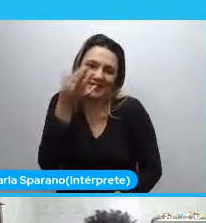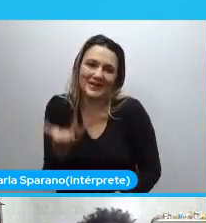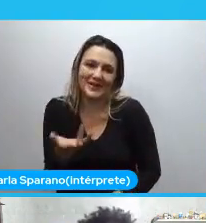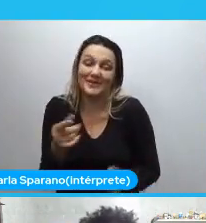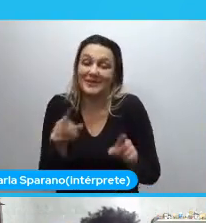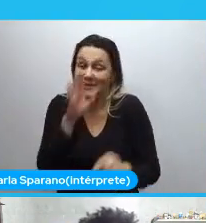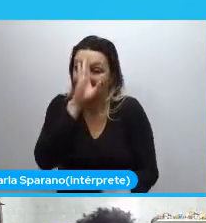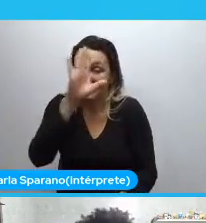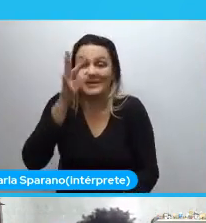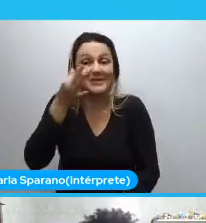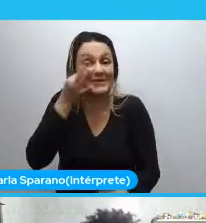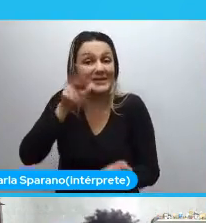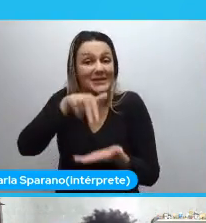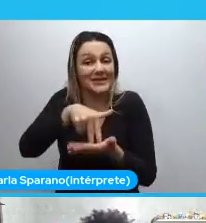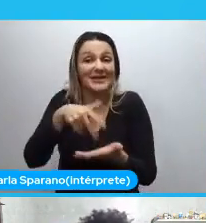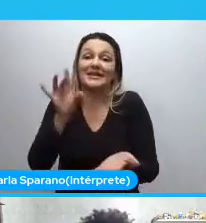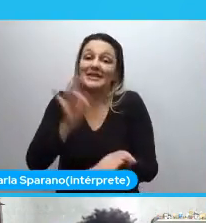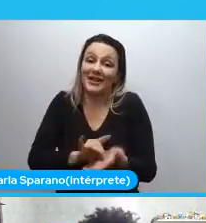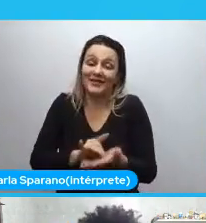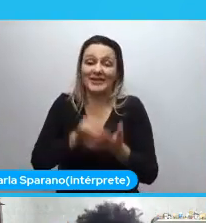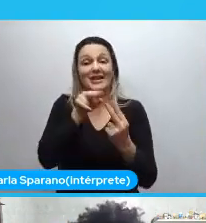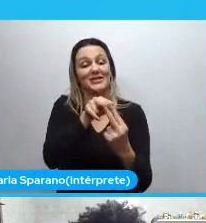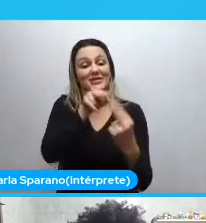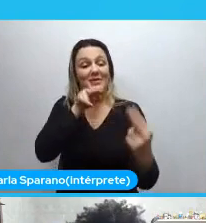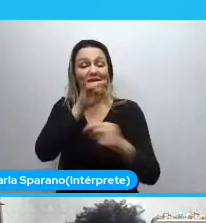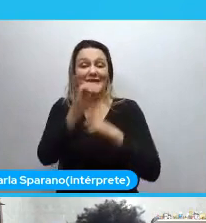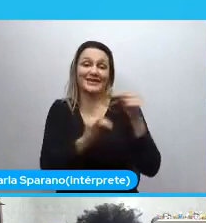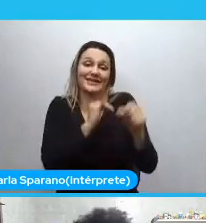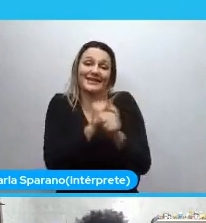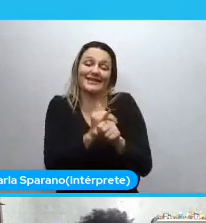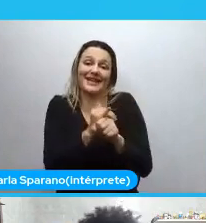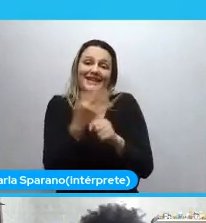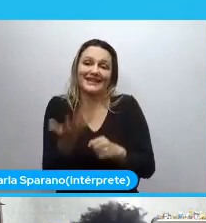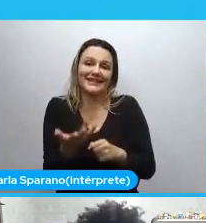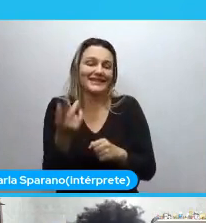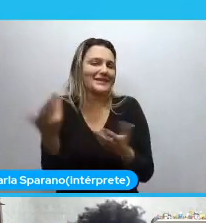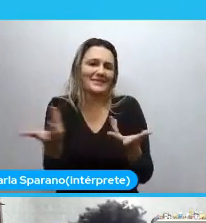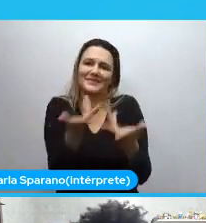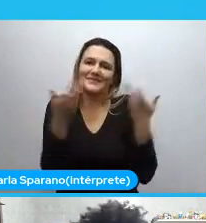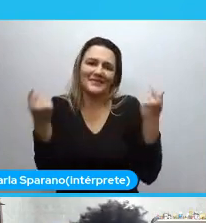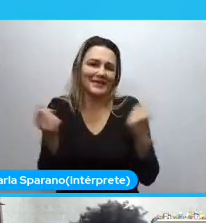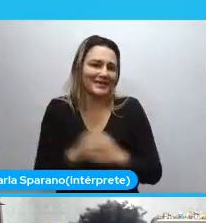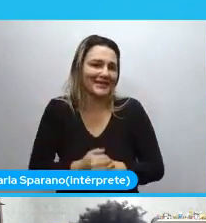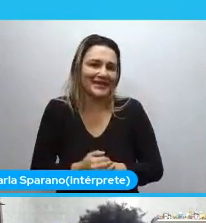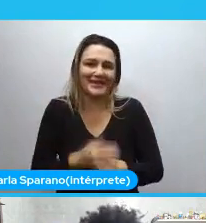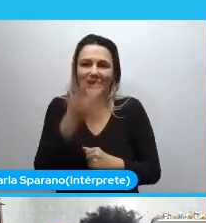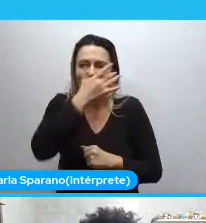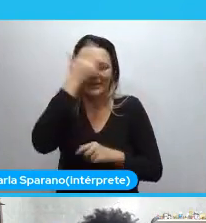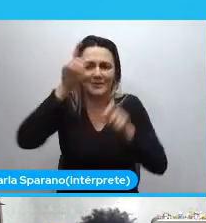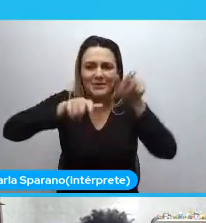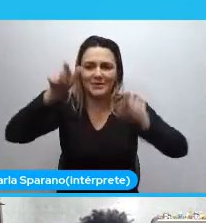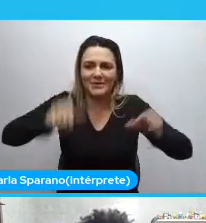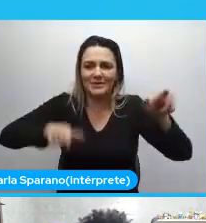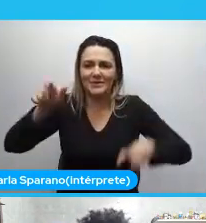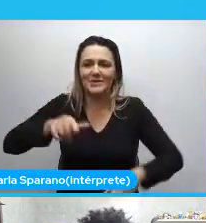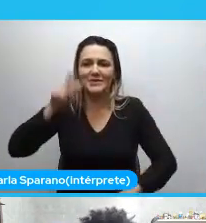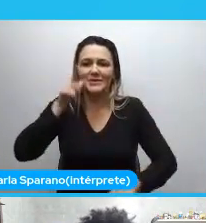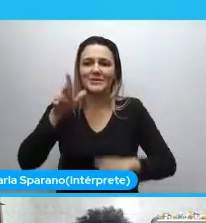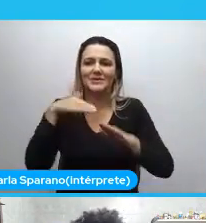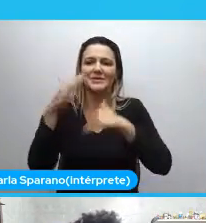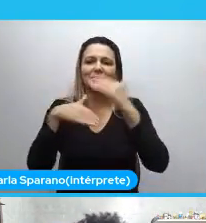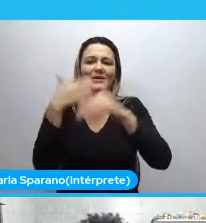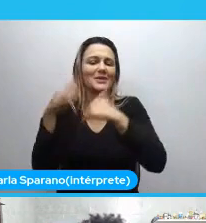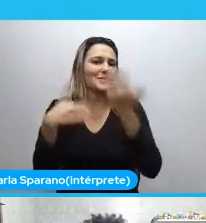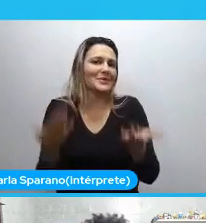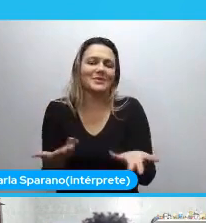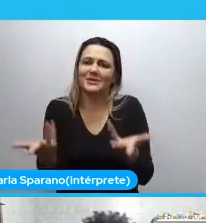presencial. Na verdade, eu acho que a versão online ficou uma coisa primorosa. Como é que as pessoas conseguiram construir algo tão